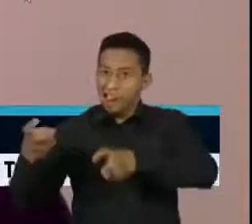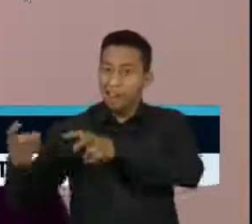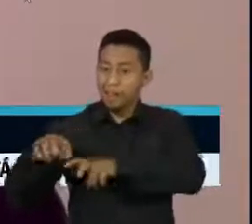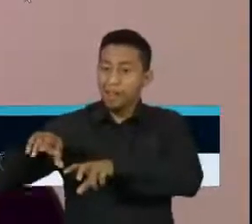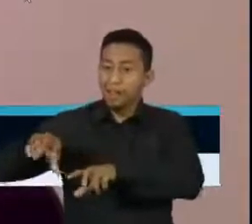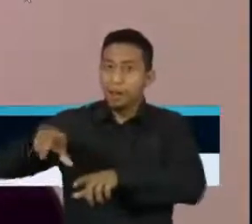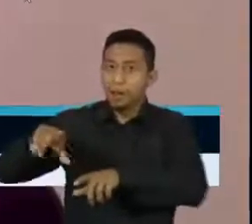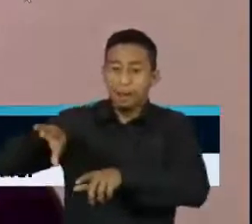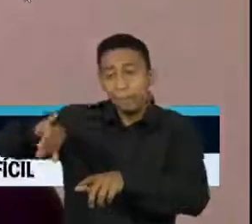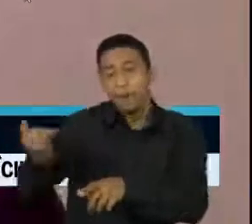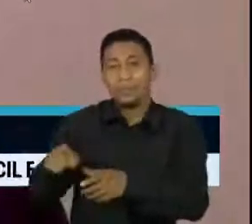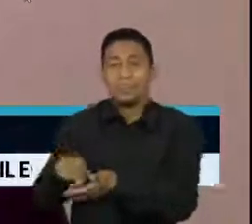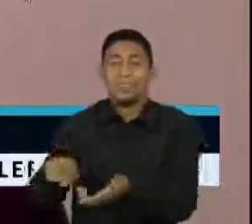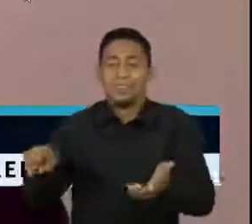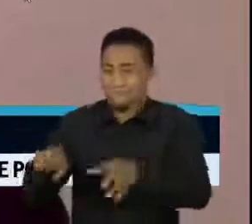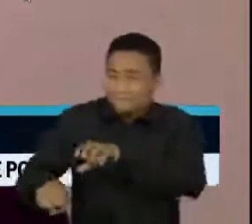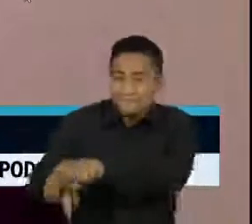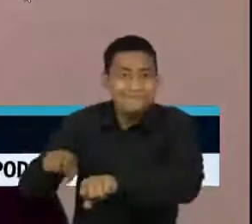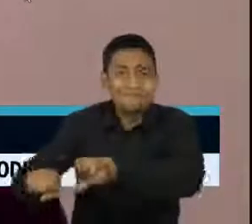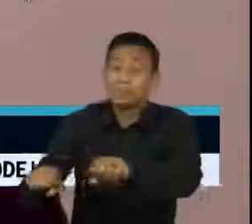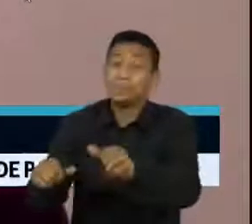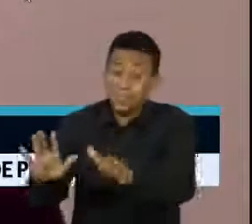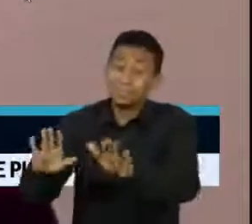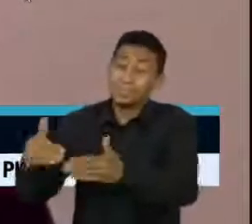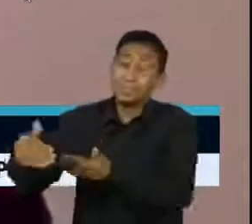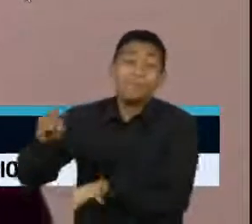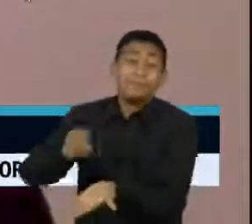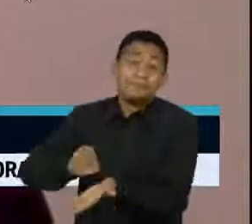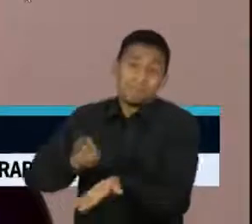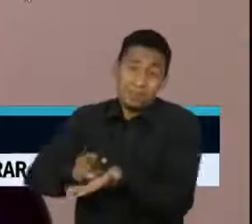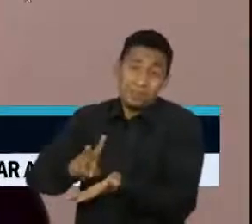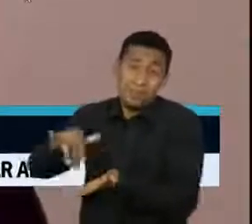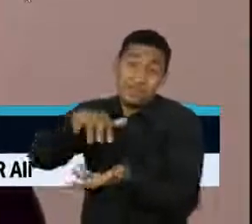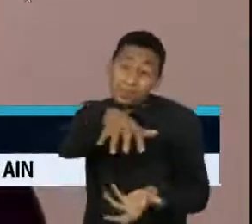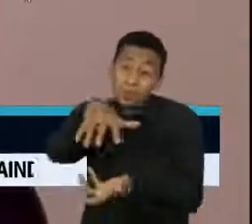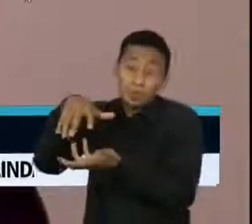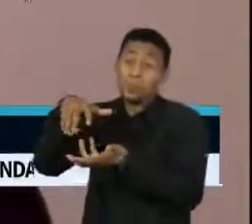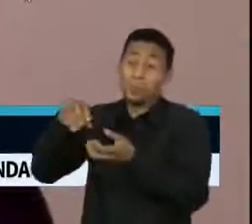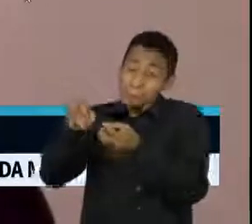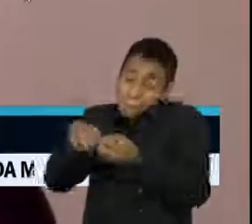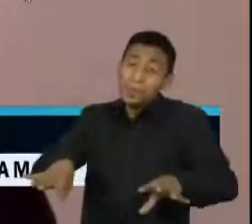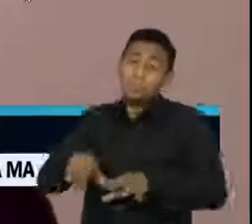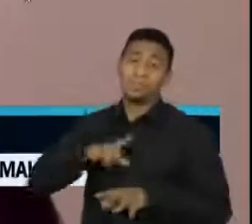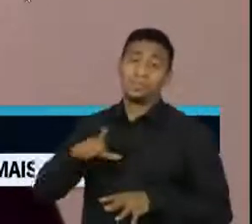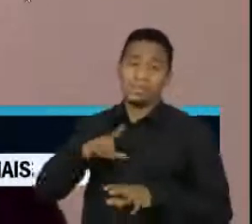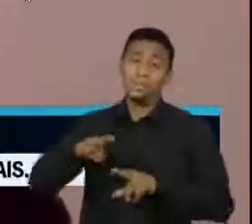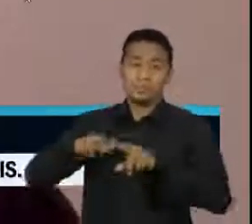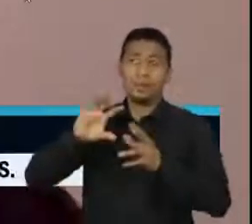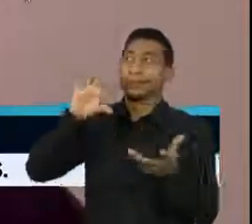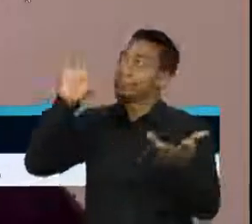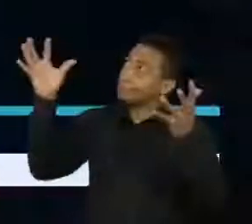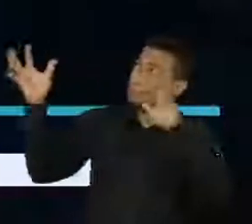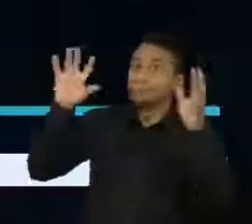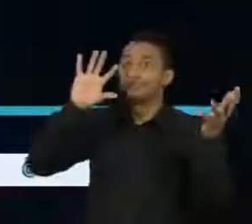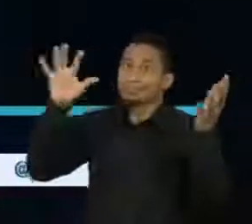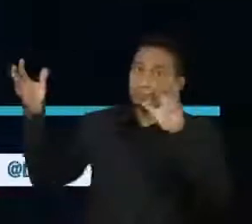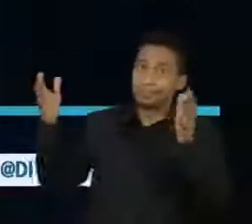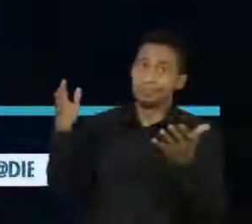todos nós, na face da terra, passemos a sofrer as consequências das mudanças climáticas.